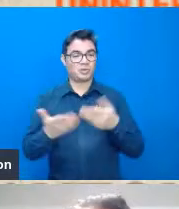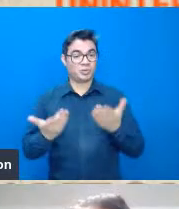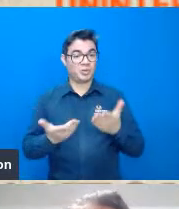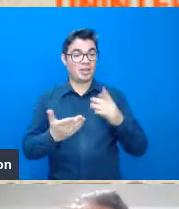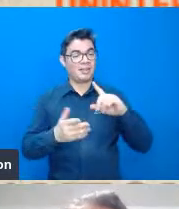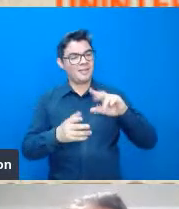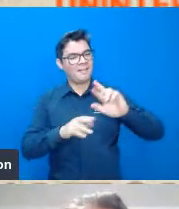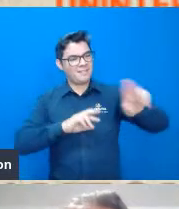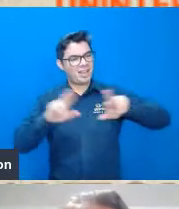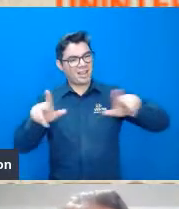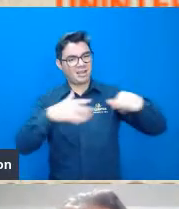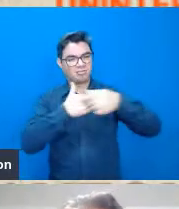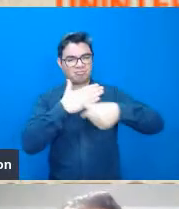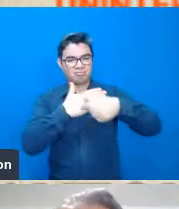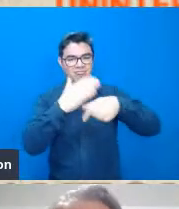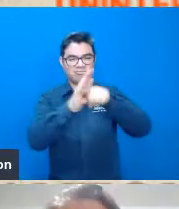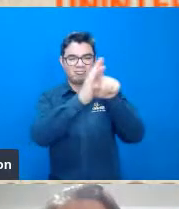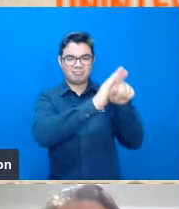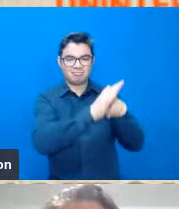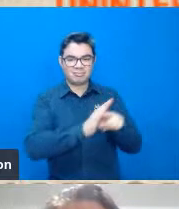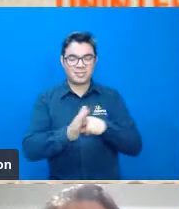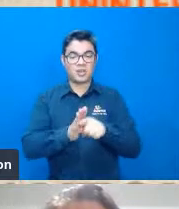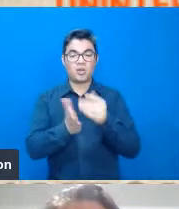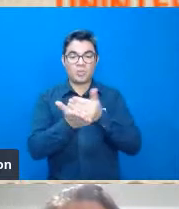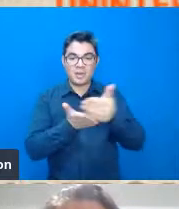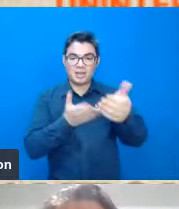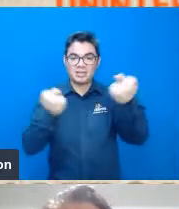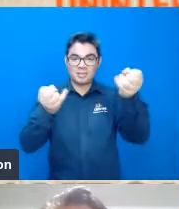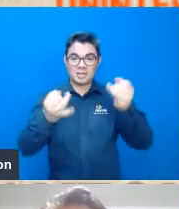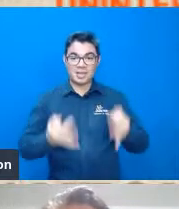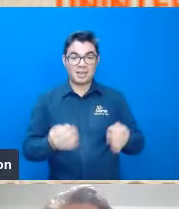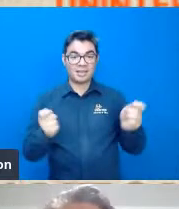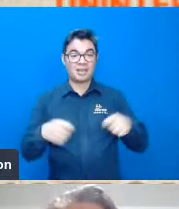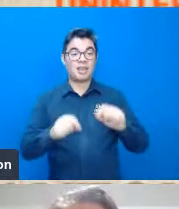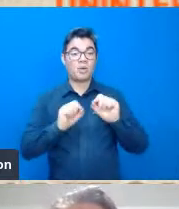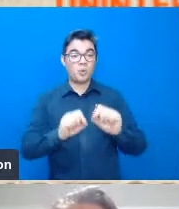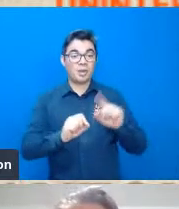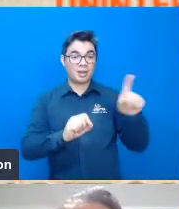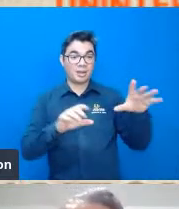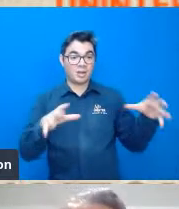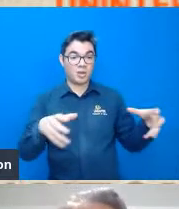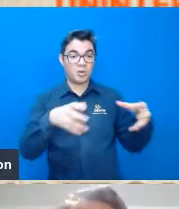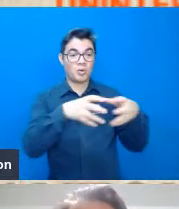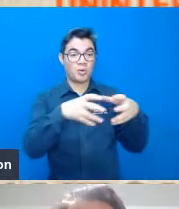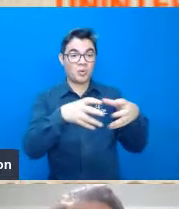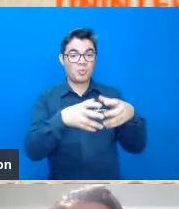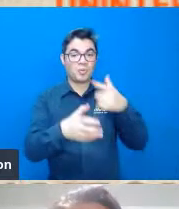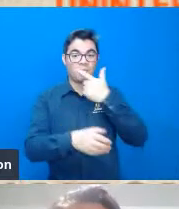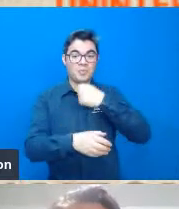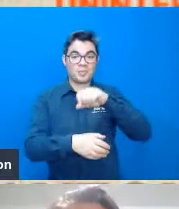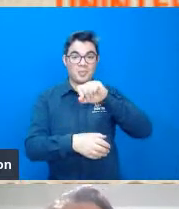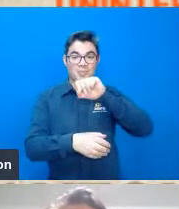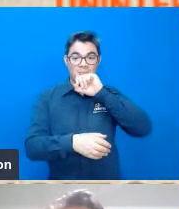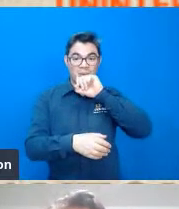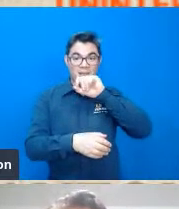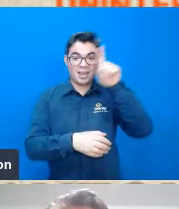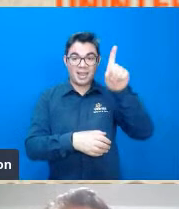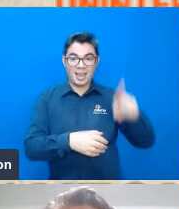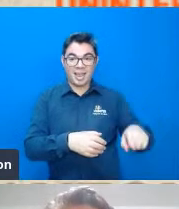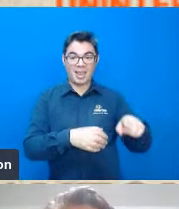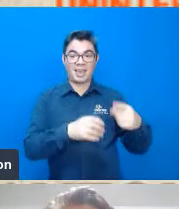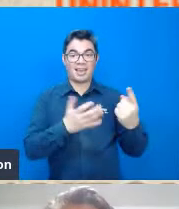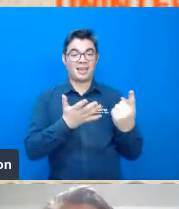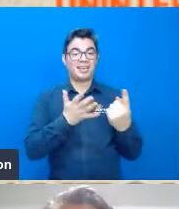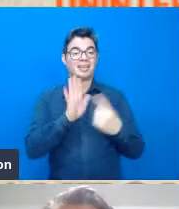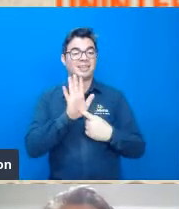vários pesquisadores surgiram e damos a eles o título de pais da ecologia. Mas poucos deles